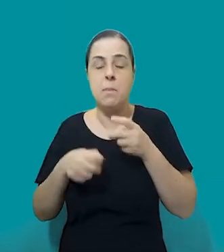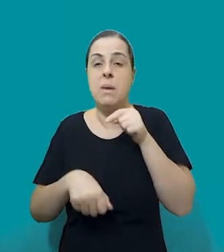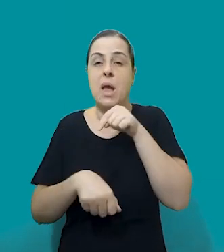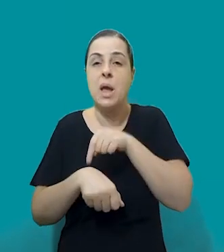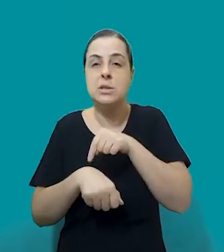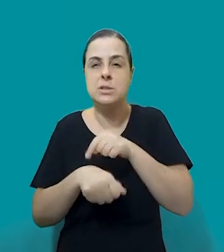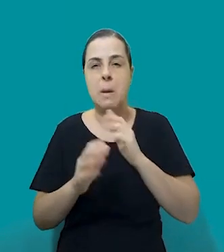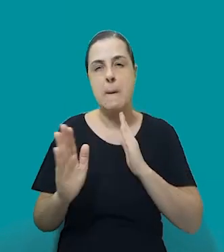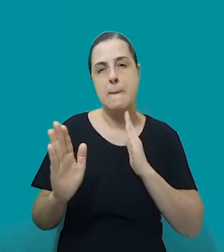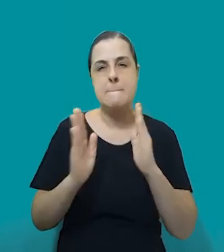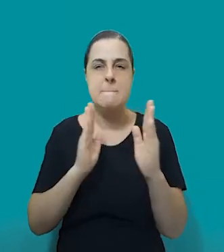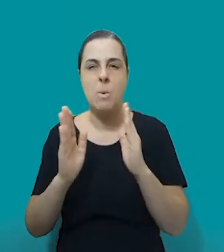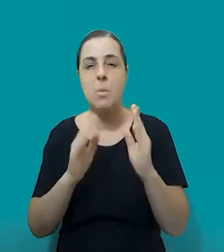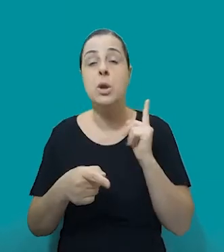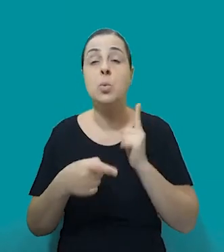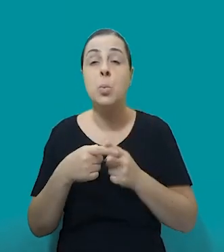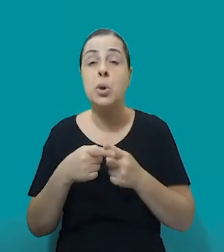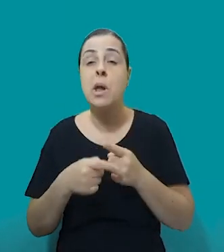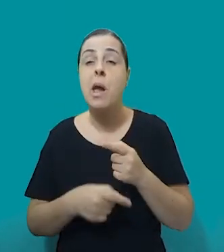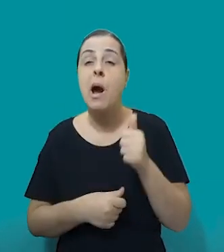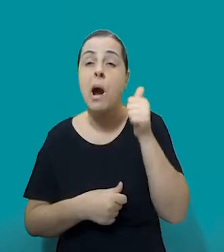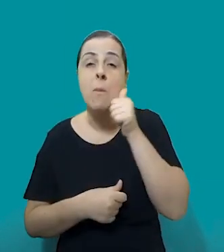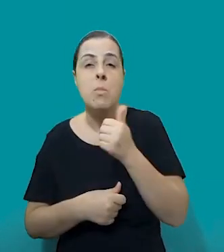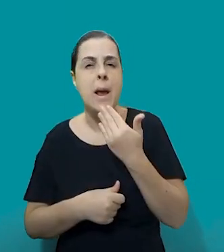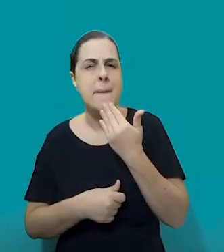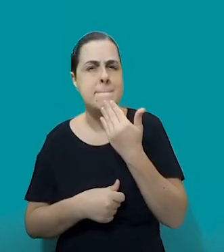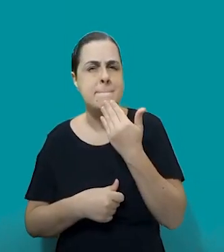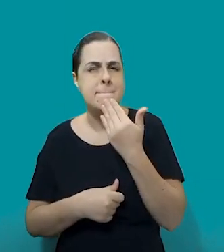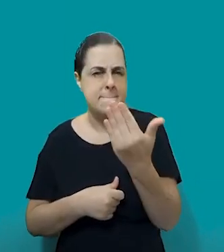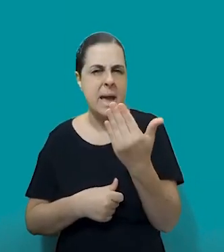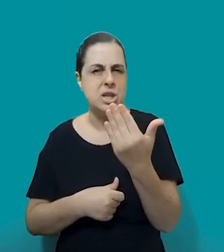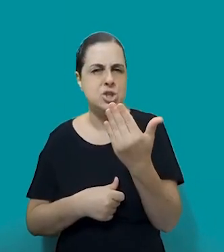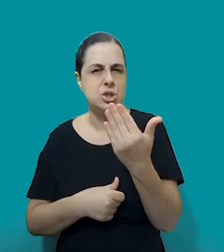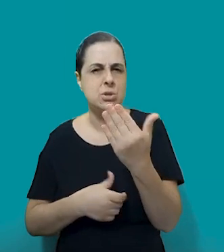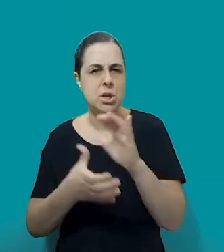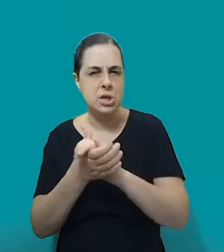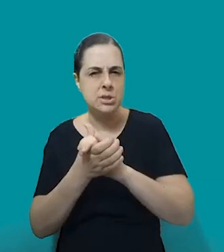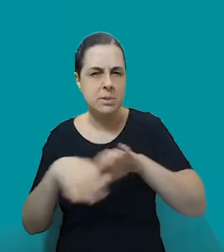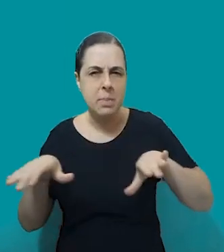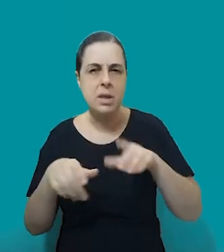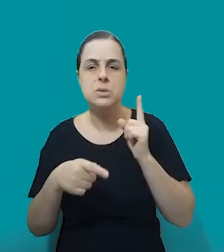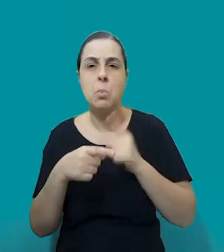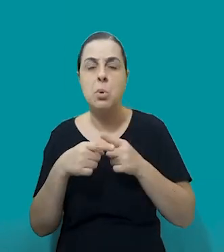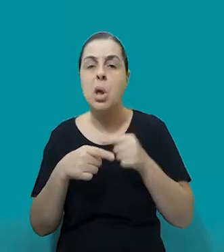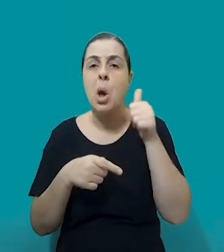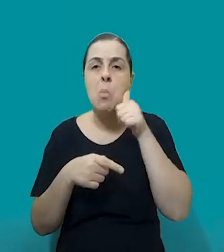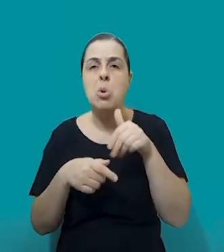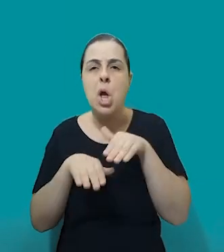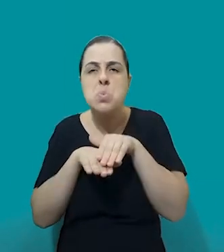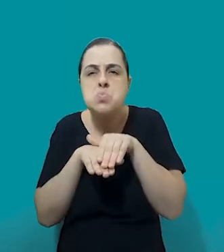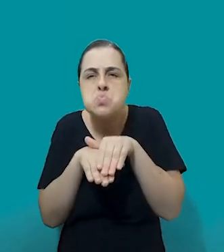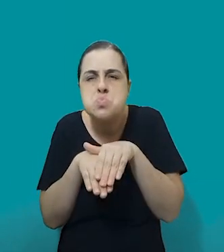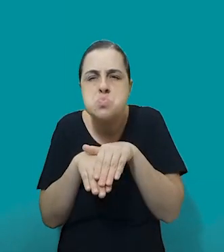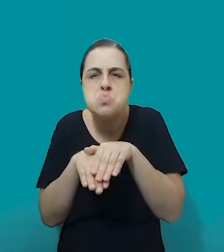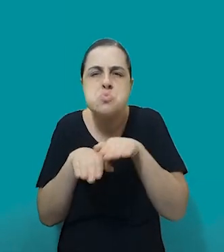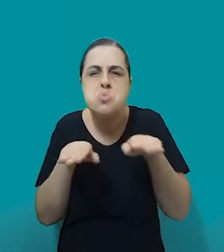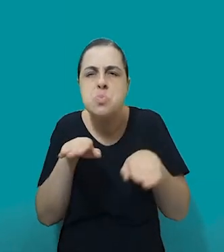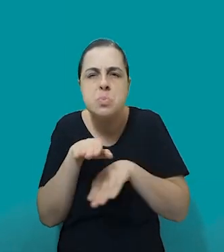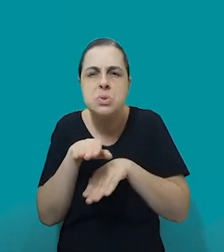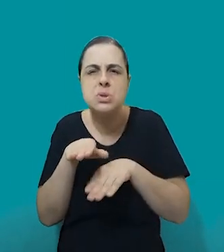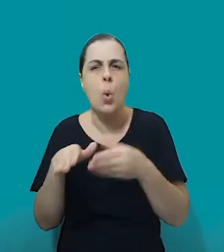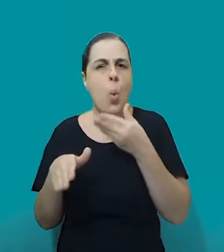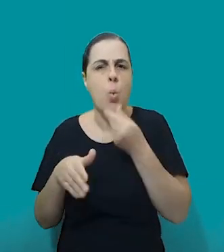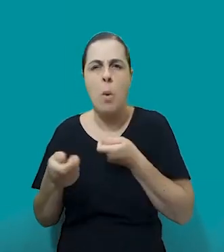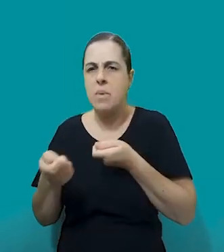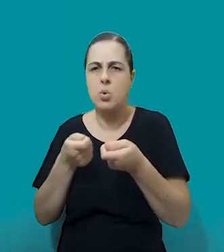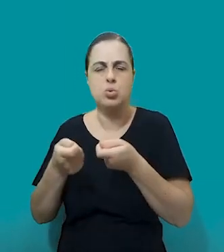resolve romper com esse padrão de submissão, né? Ou esse padrão de controle do homem. Ô, Nathalie, e até estou